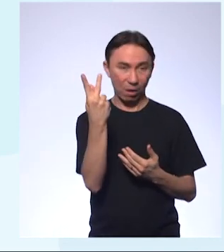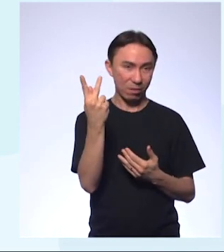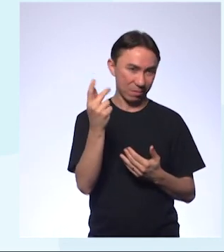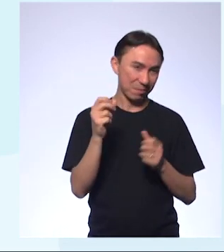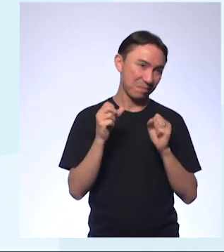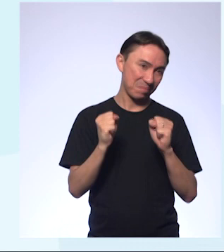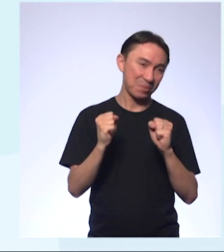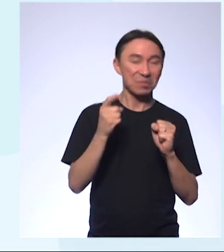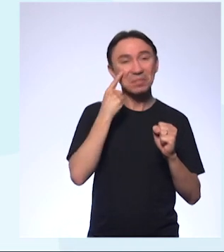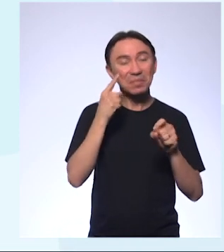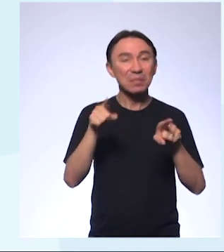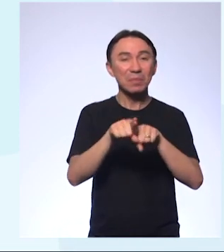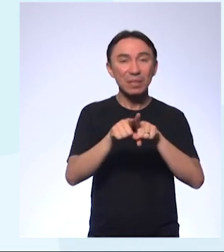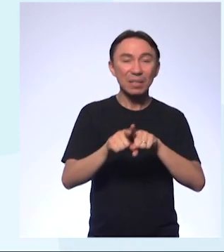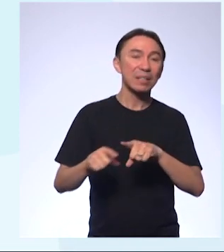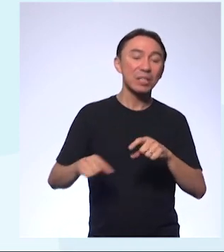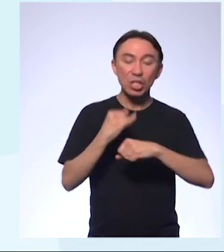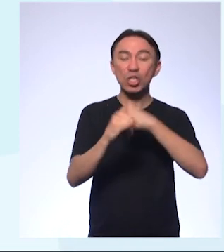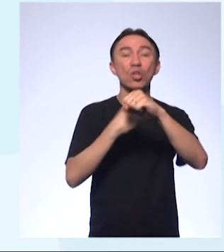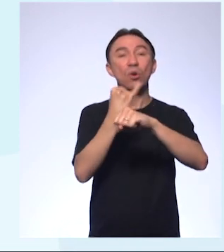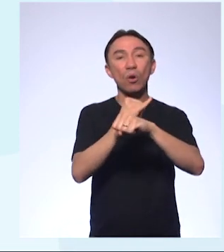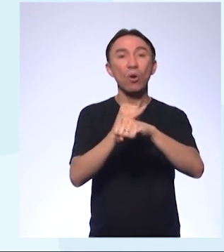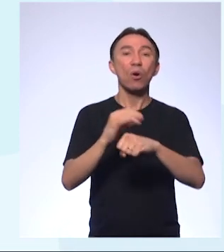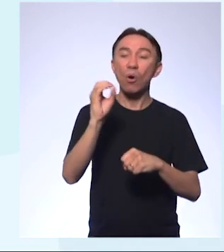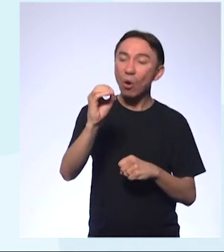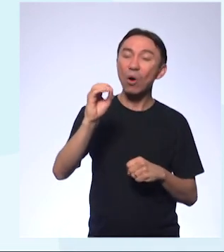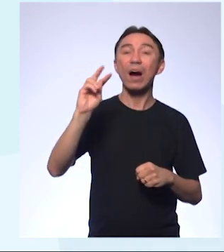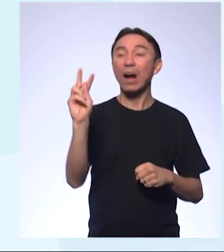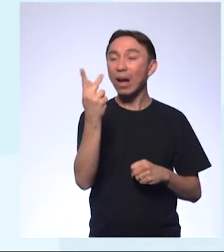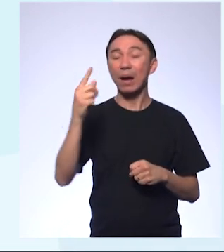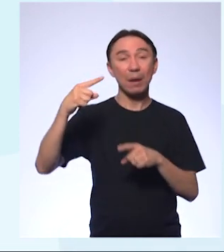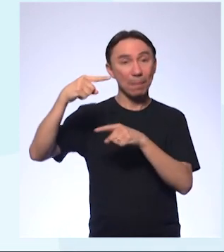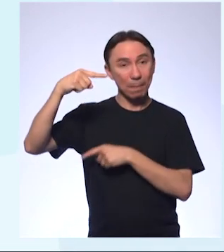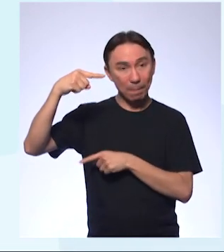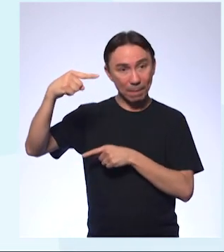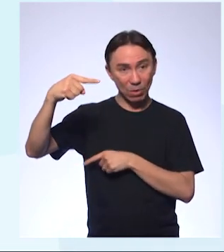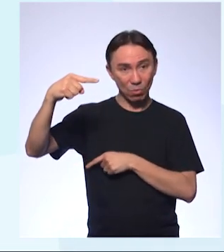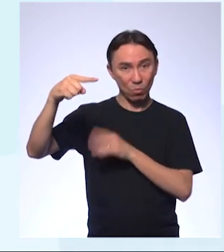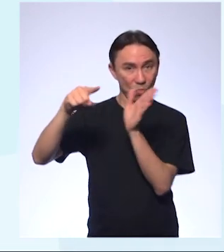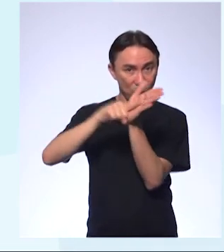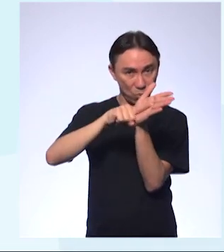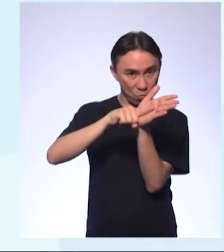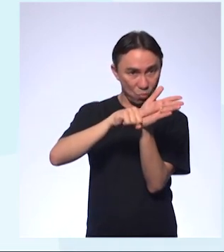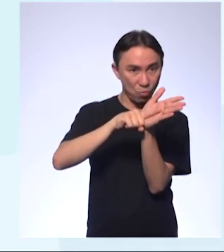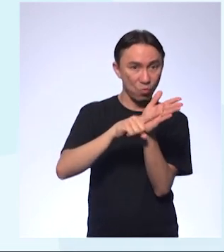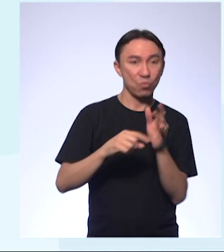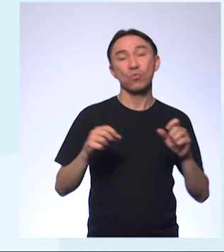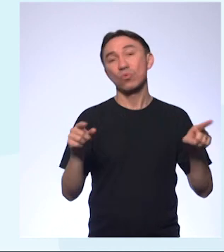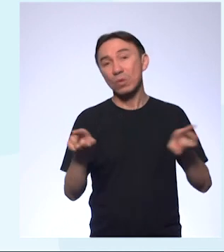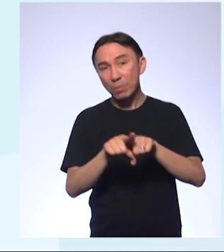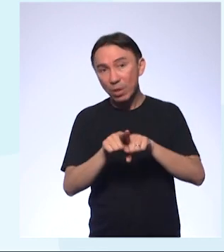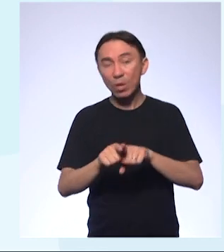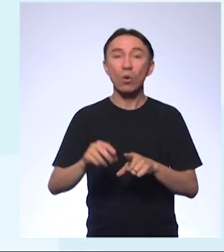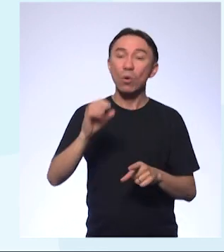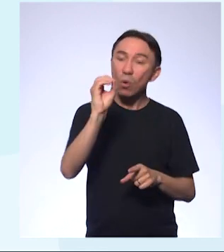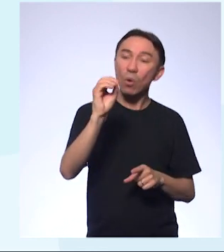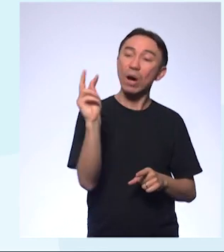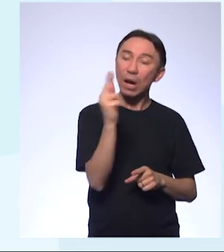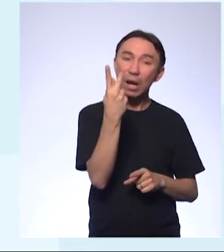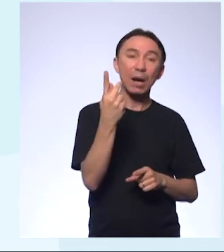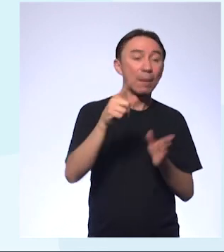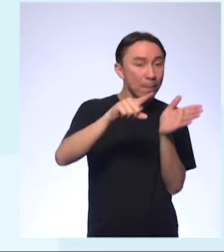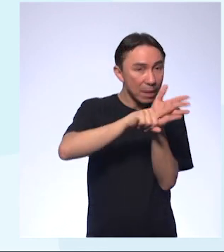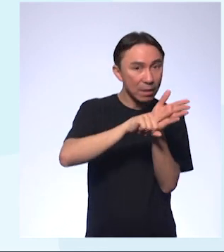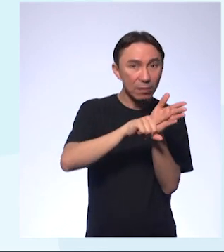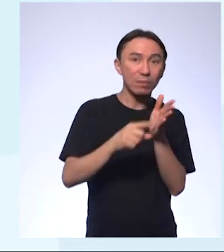íons OH-, então, assim como o H⁺ está relacionado aos ácidos, o OH- está relacionado à base, ou